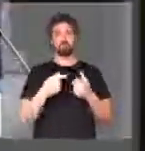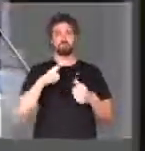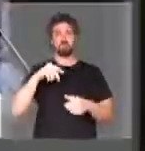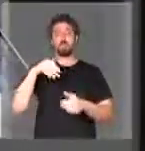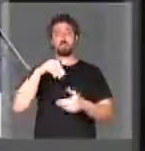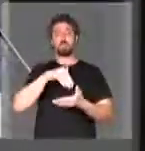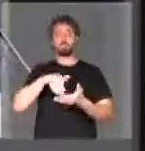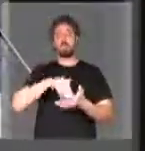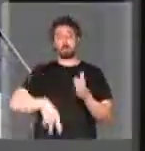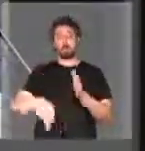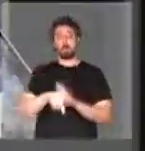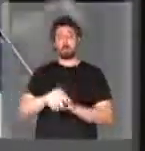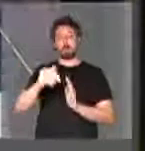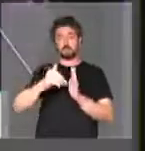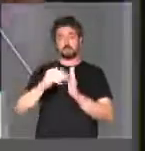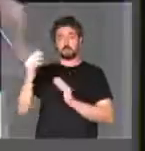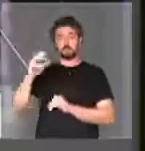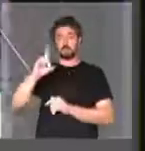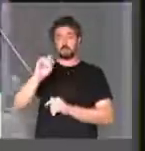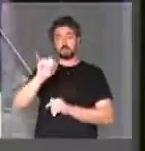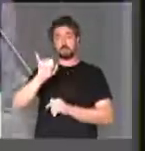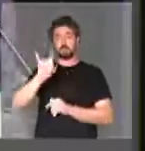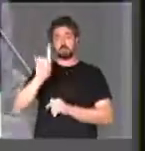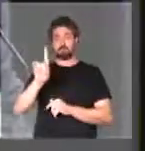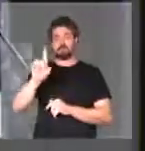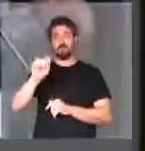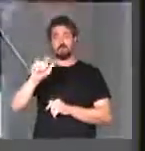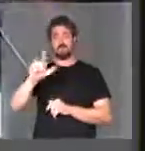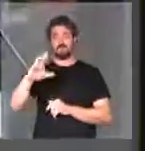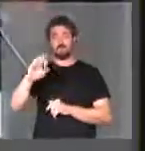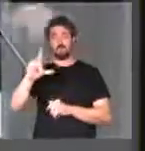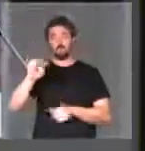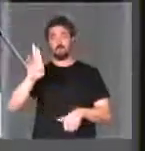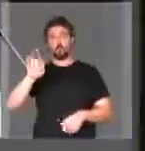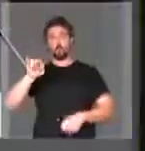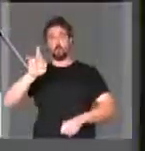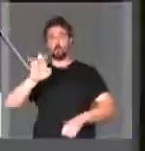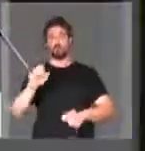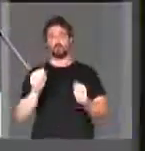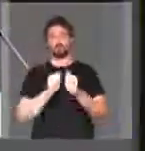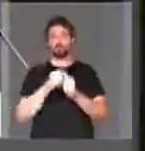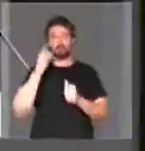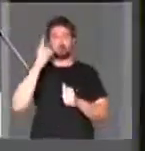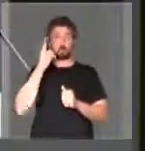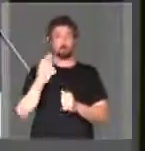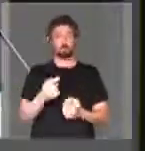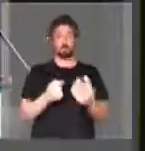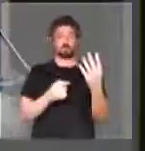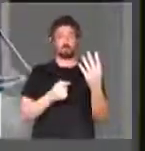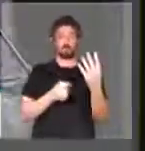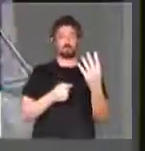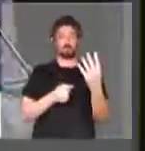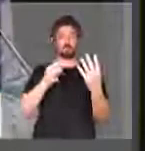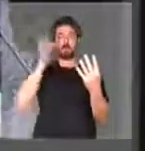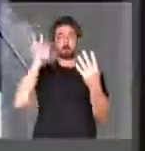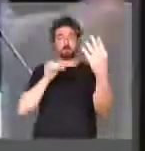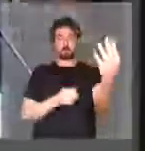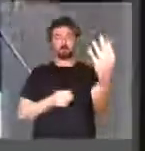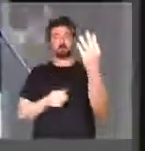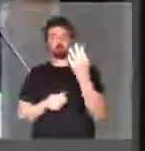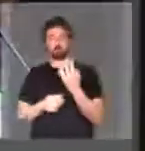no gabinete do presidente do Senado, o senador Davi Alcolumbre, com o grupo parlamentar de quatro parlamentares